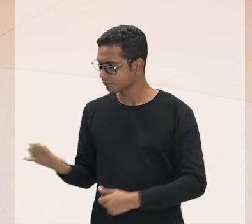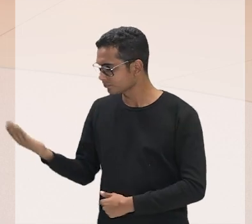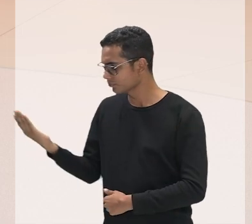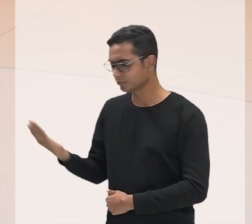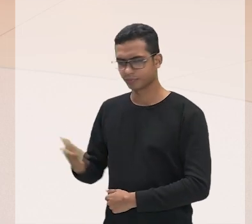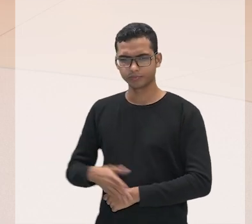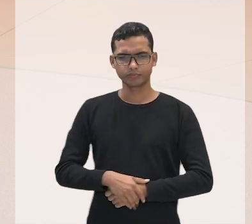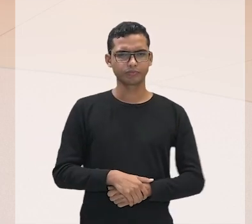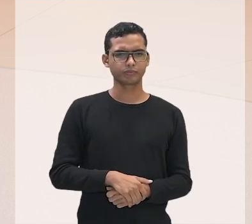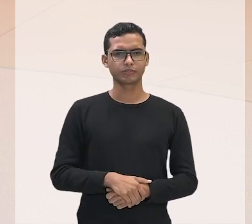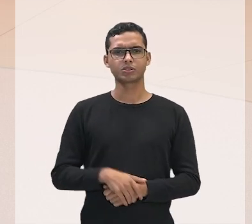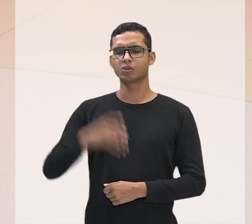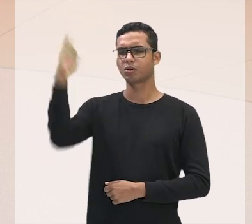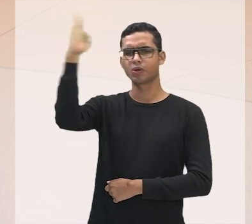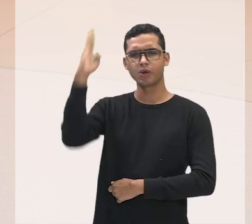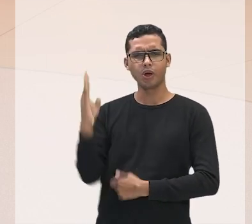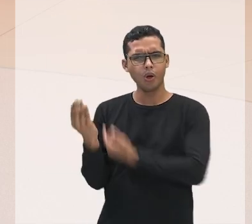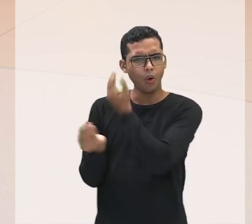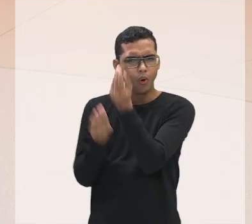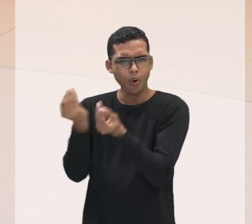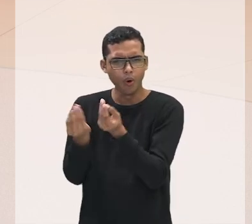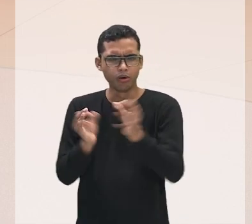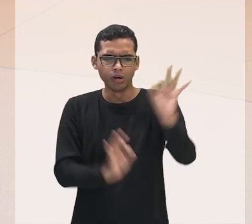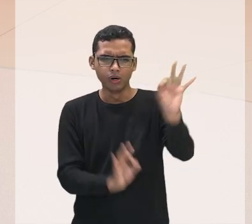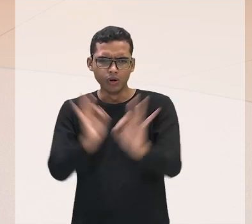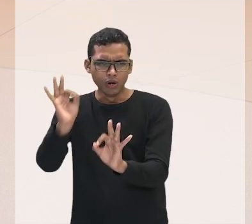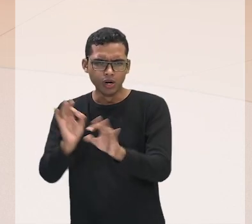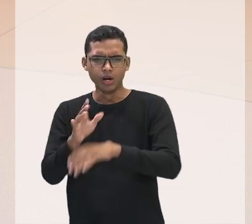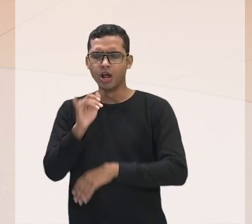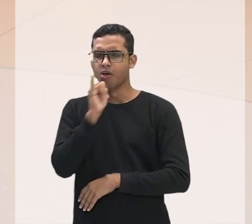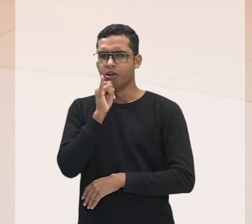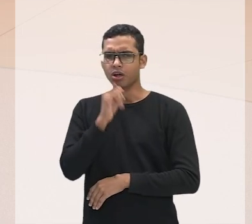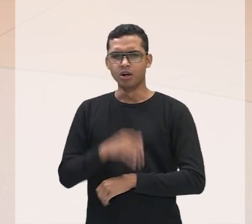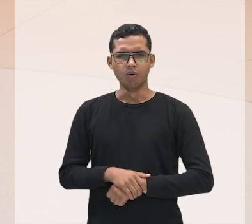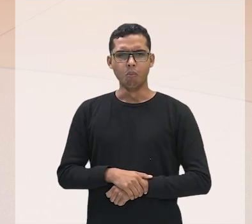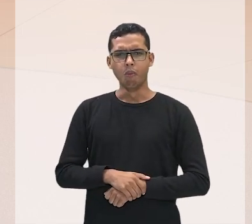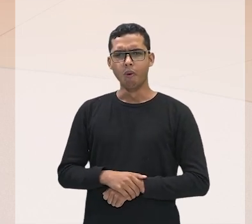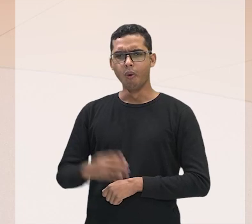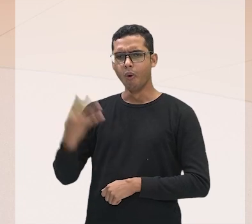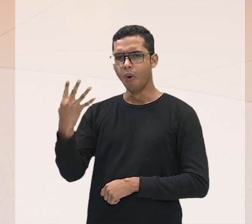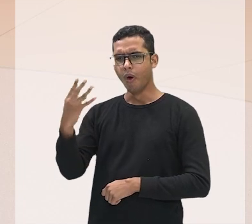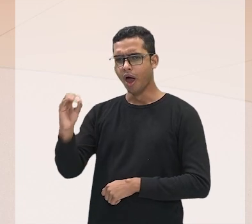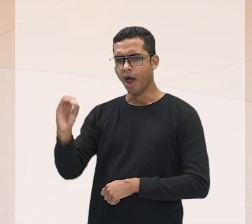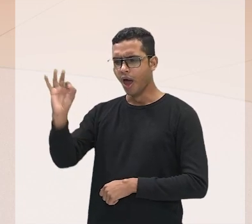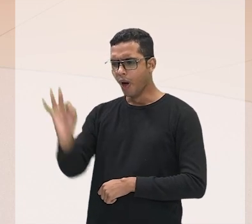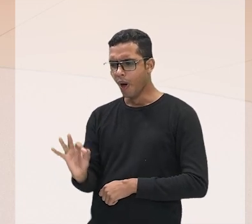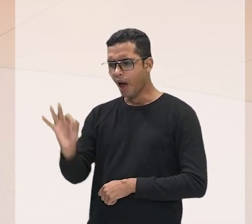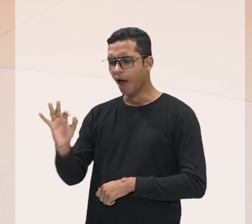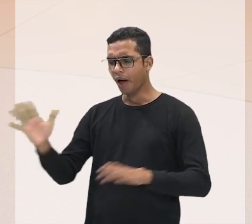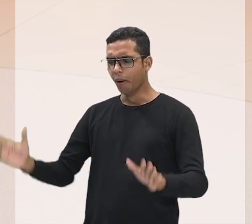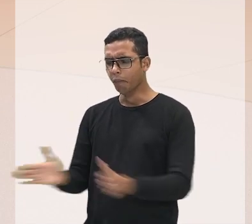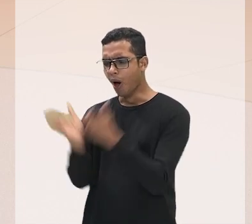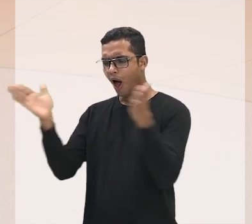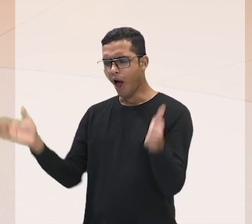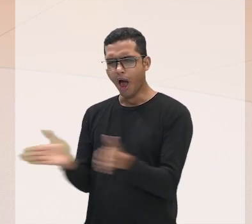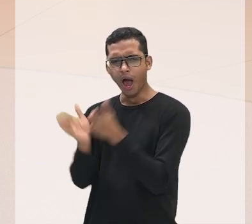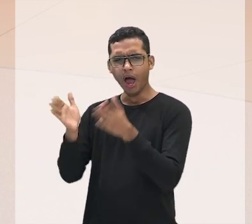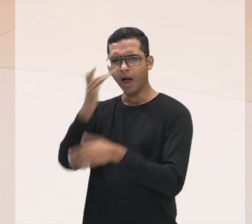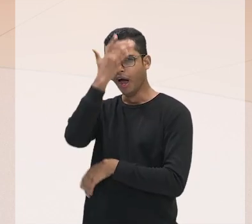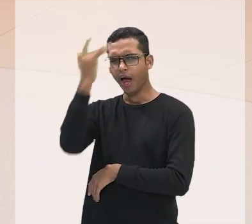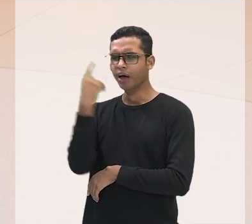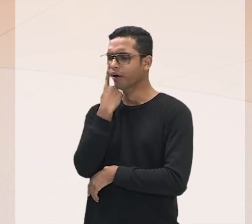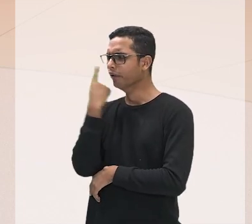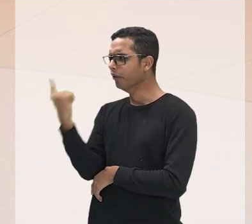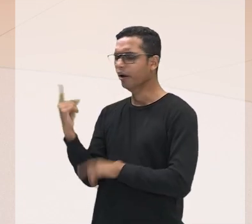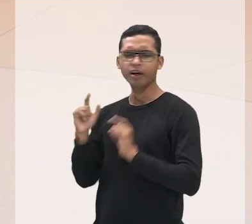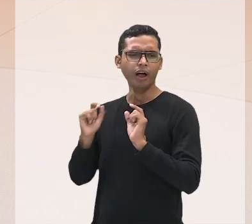ela funciona exatamente dessa forma. Os 40% mais pobres, aquela parte lá do canto, estão concentrando